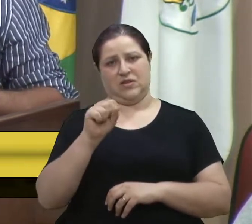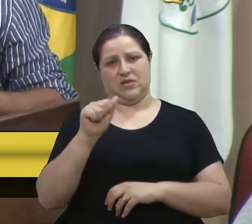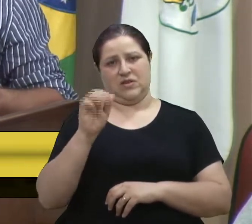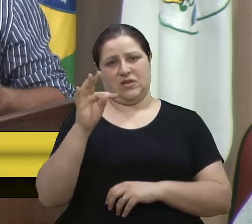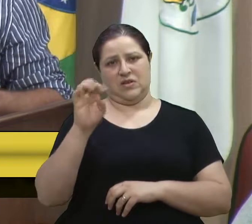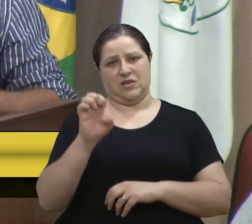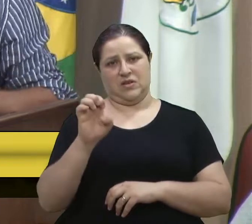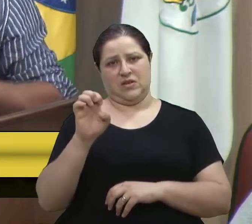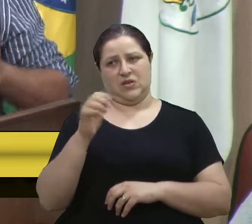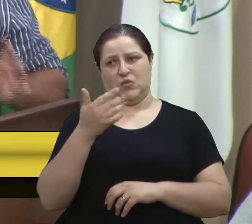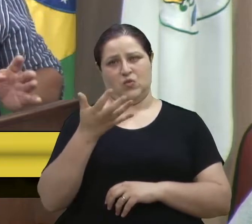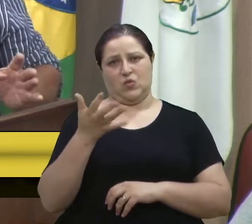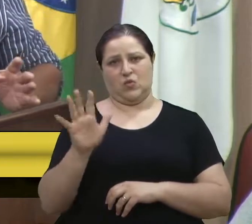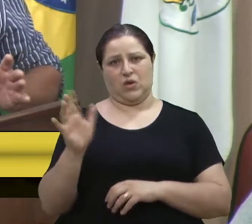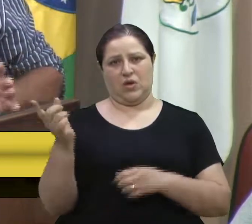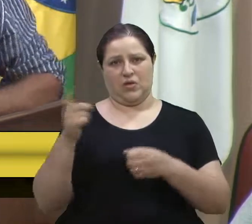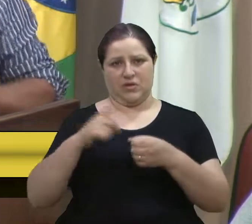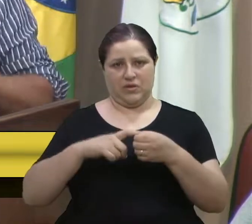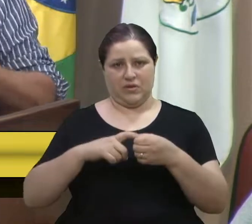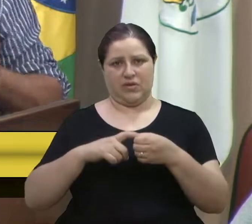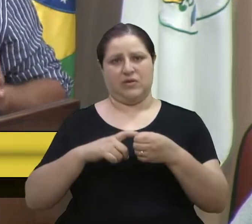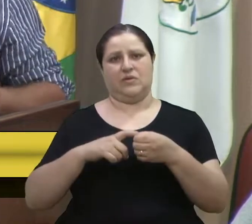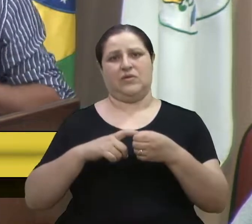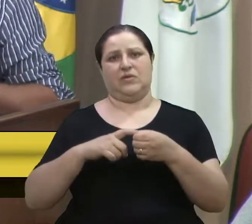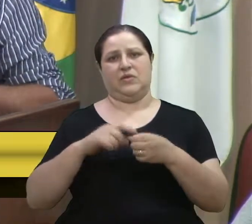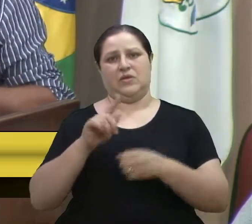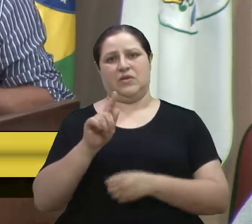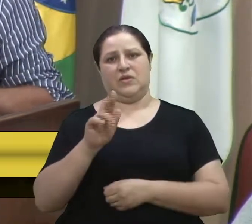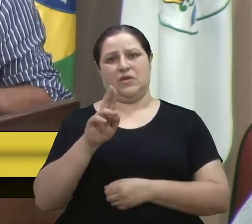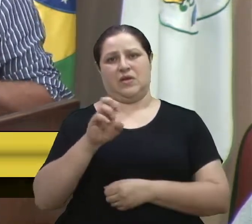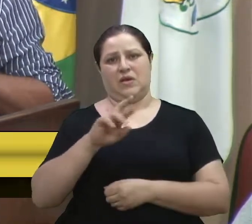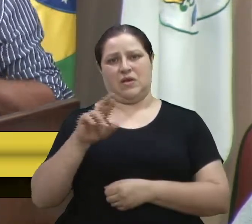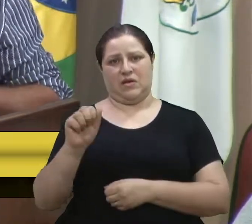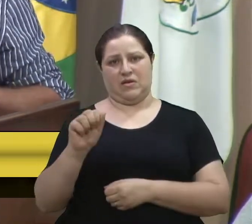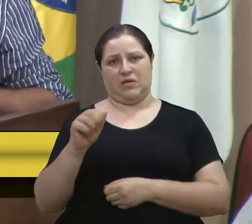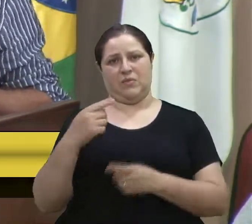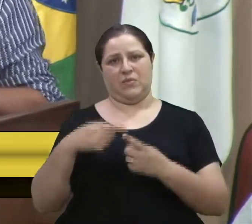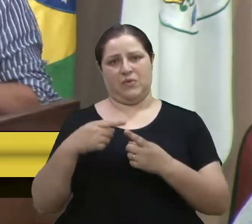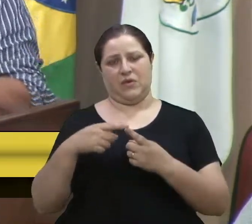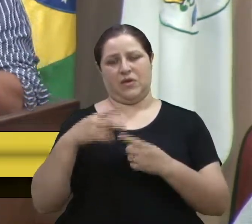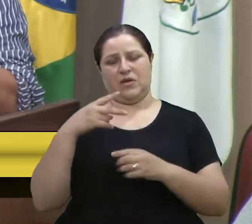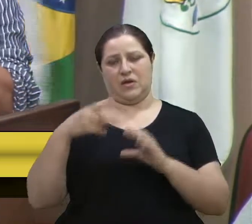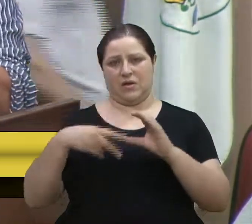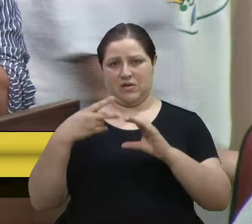na verdade, a Câmara falhou não ter tirado ele antes. Não é isso.